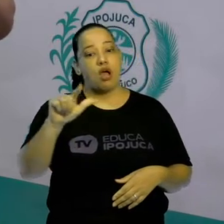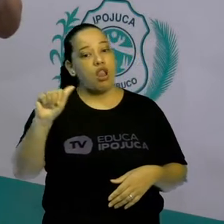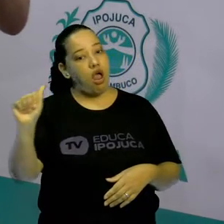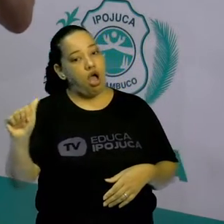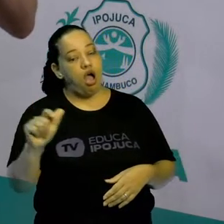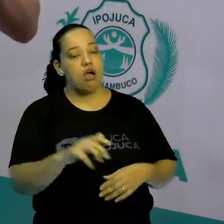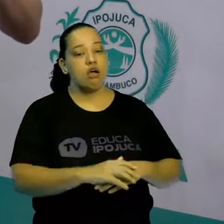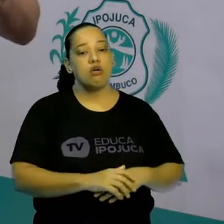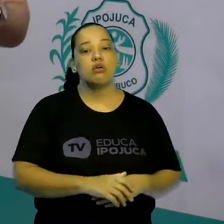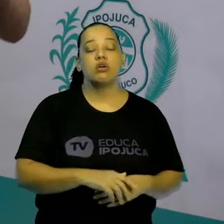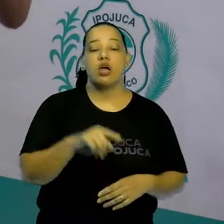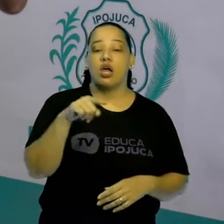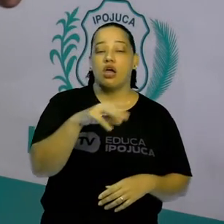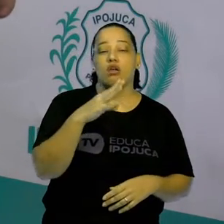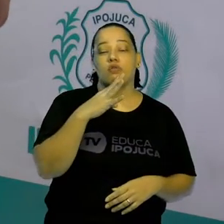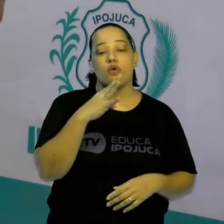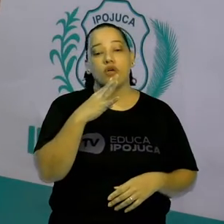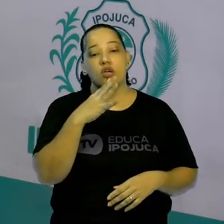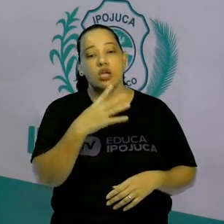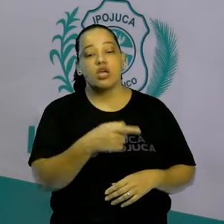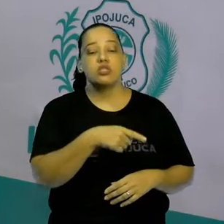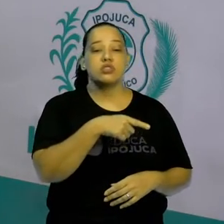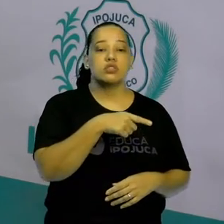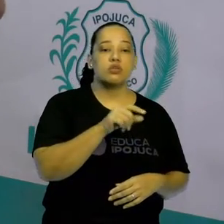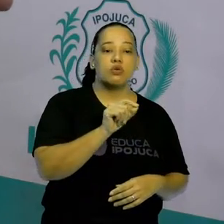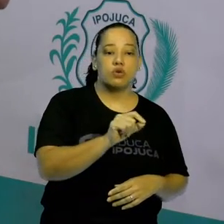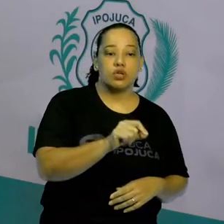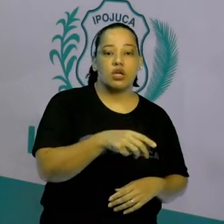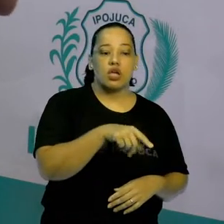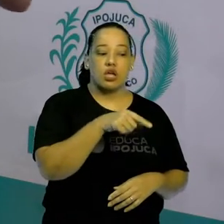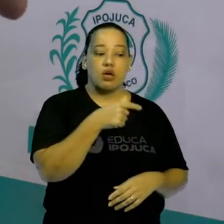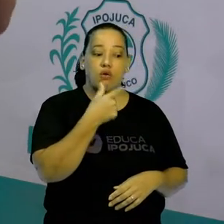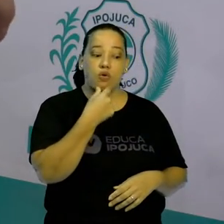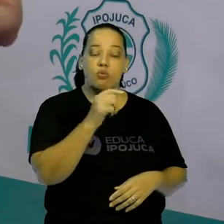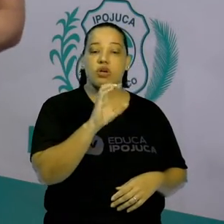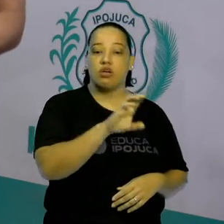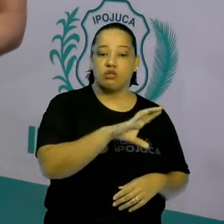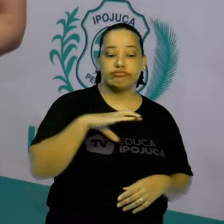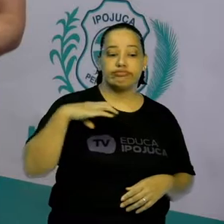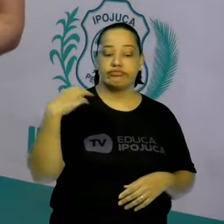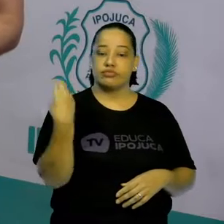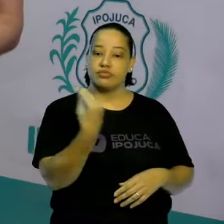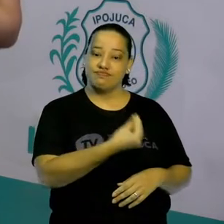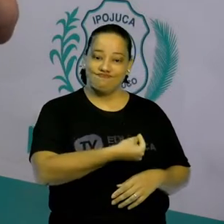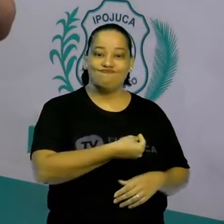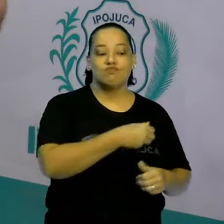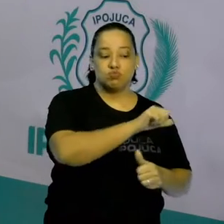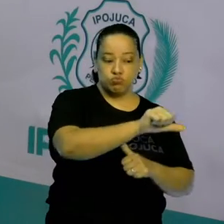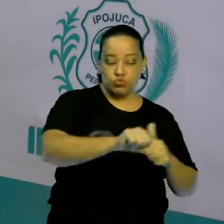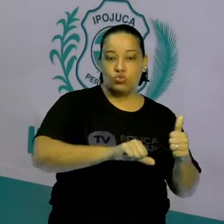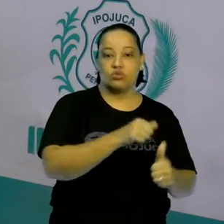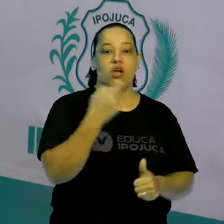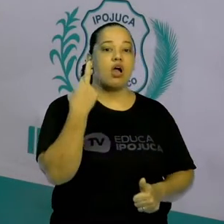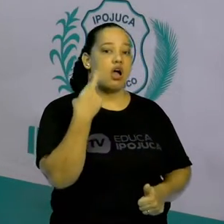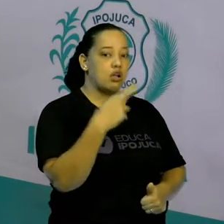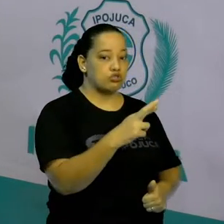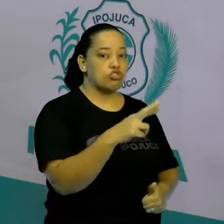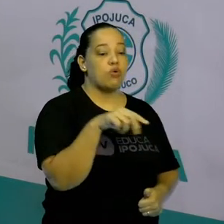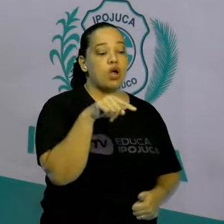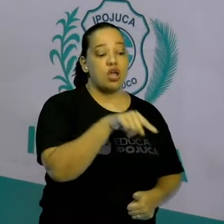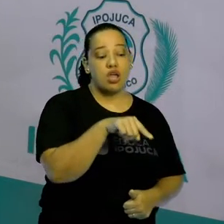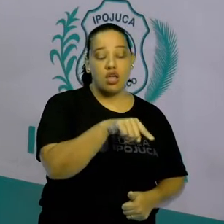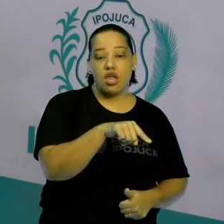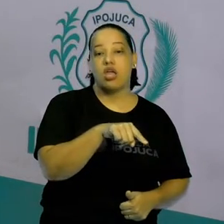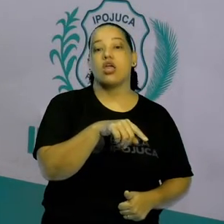religião, o islam, o Mansa Musa, ele vai se converter a essa religião. E com isso, o Império do